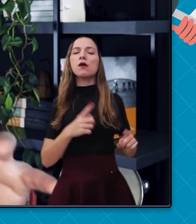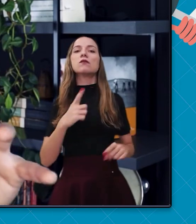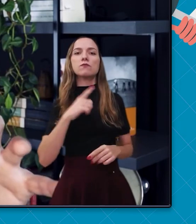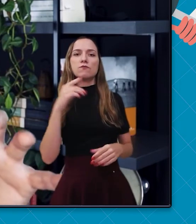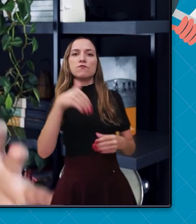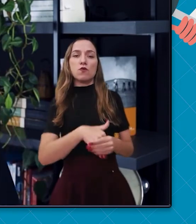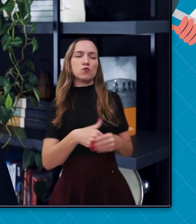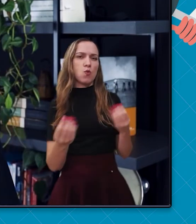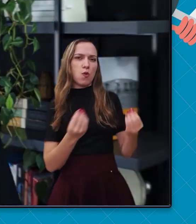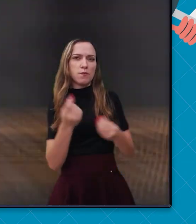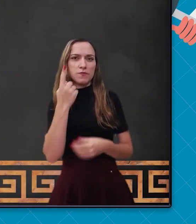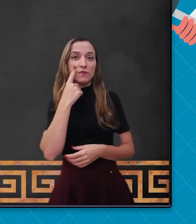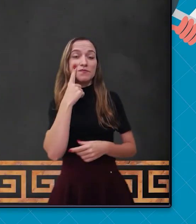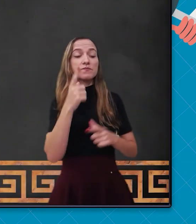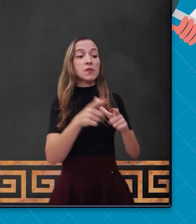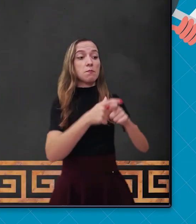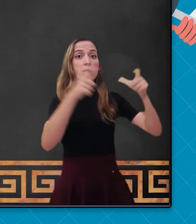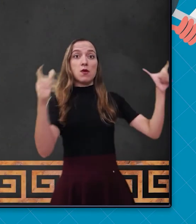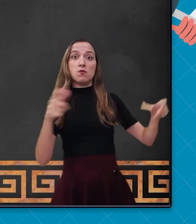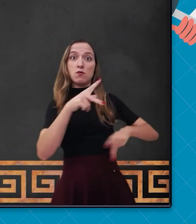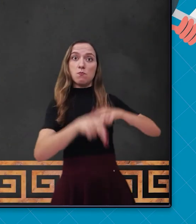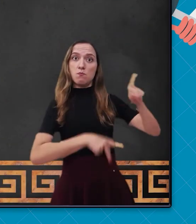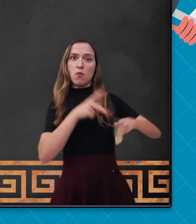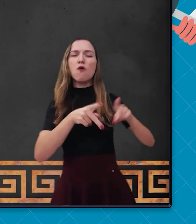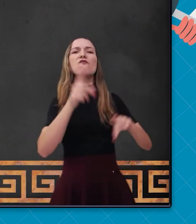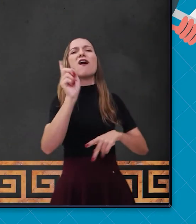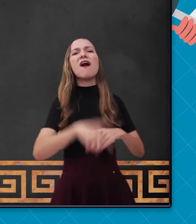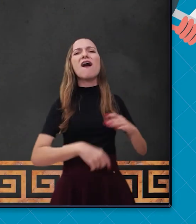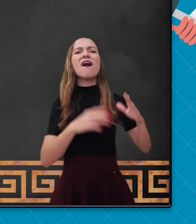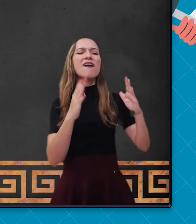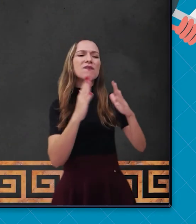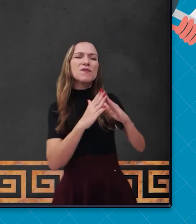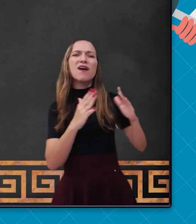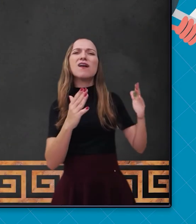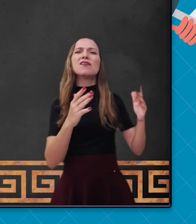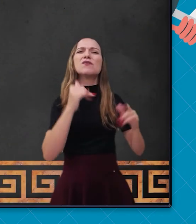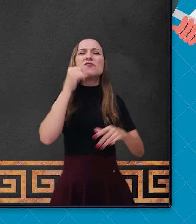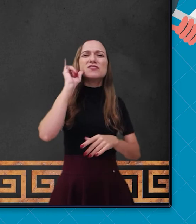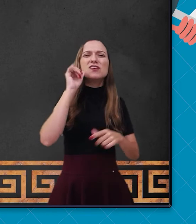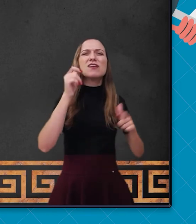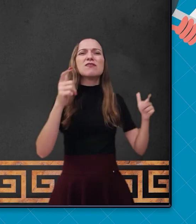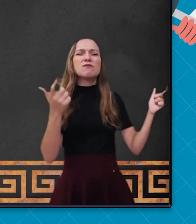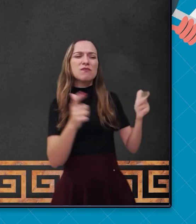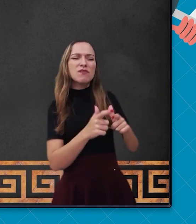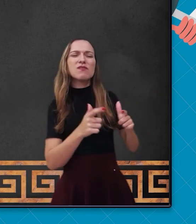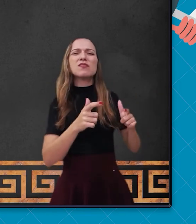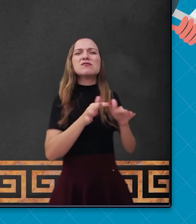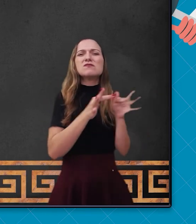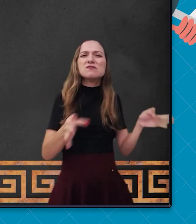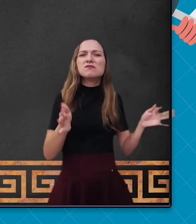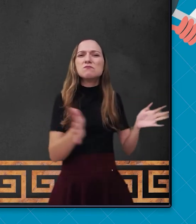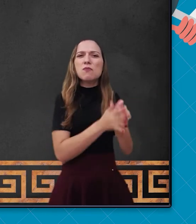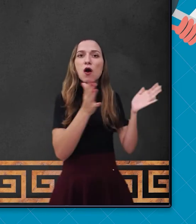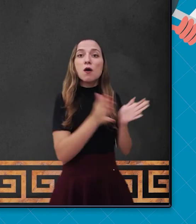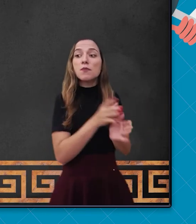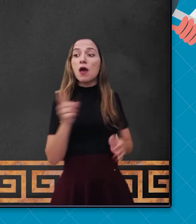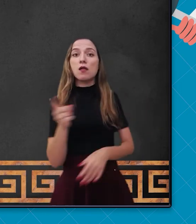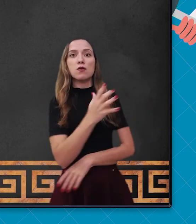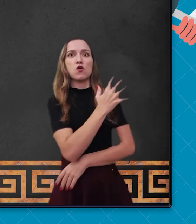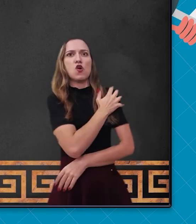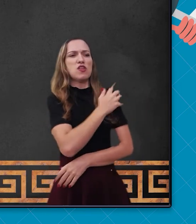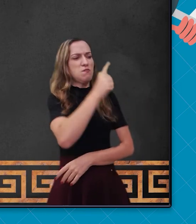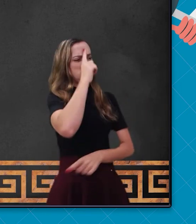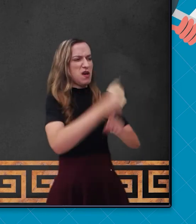Funcionava mais ou menos assim. Como a maioria da população era de áreas rurais e essas áreas eram controladas pelos